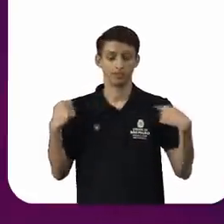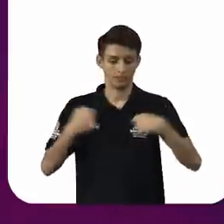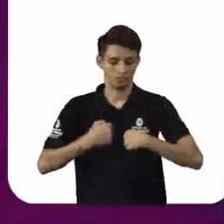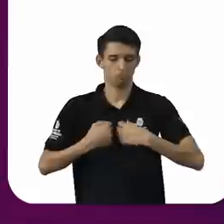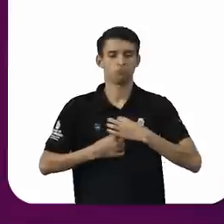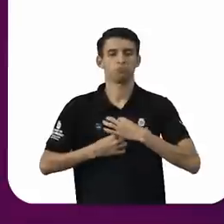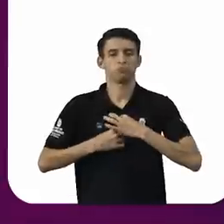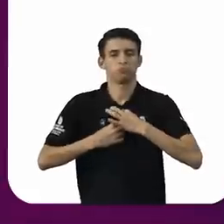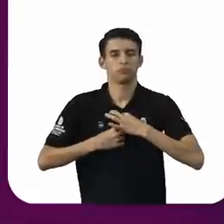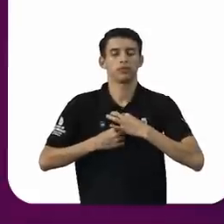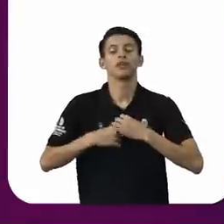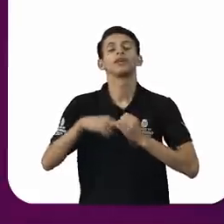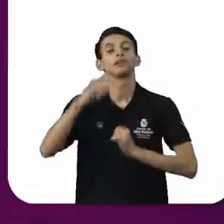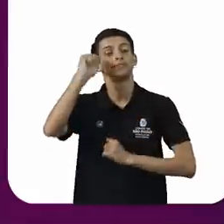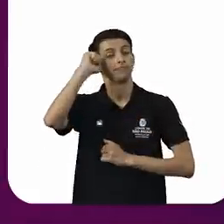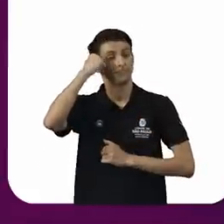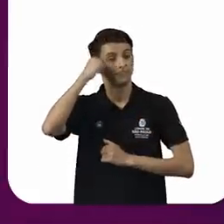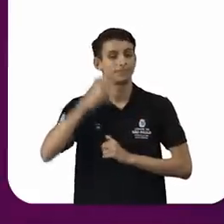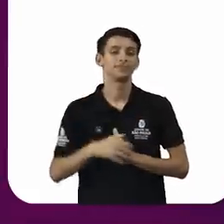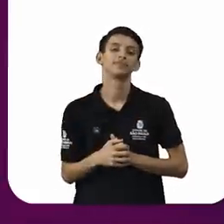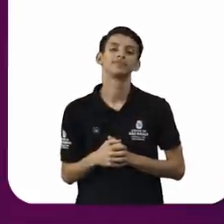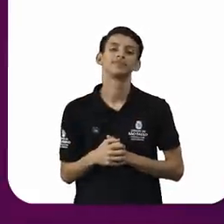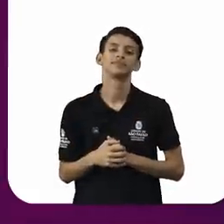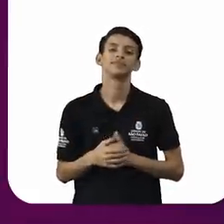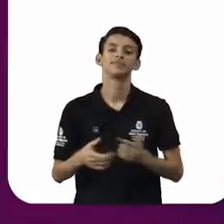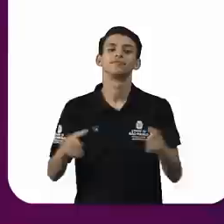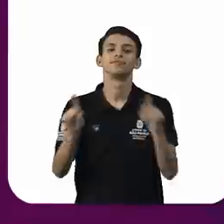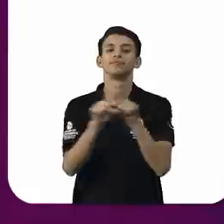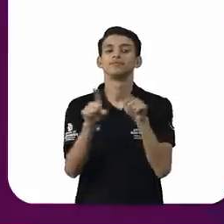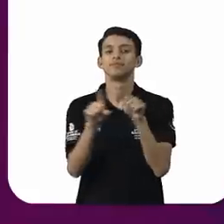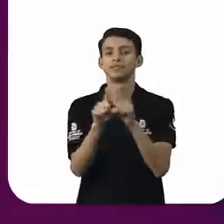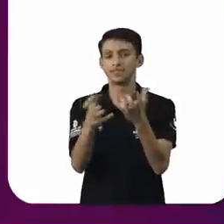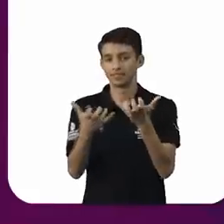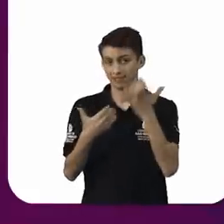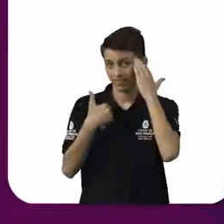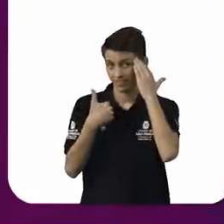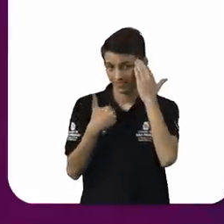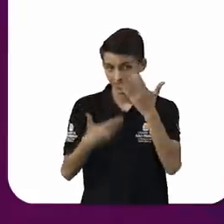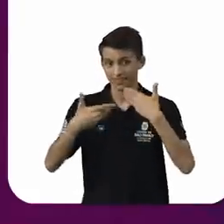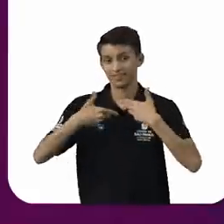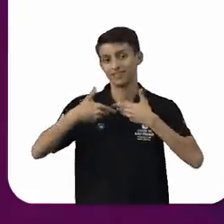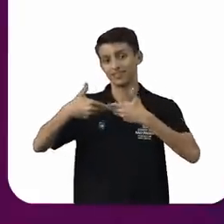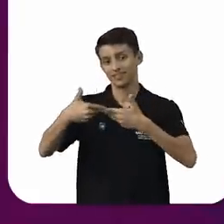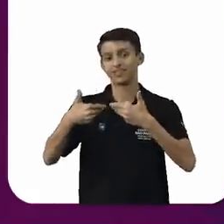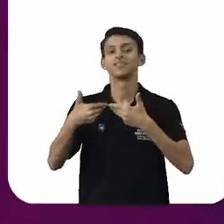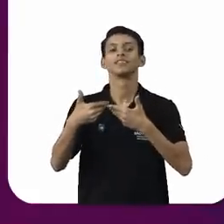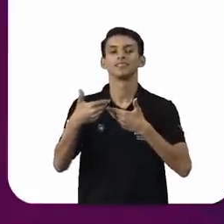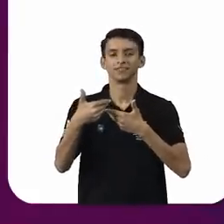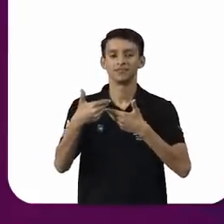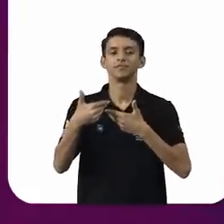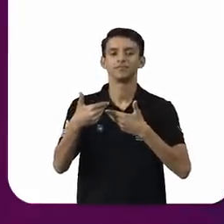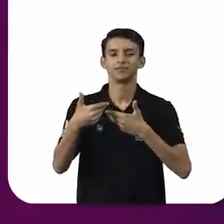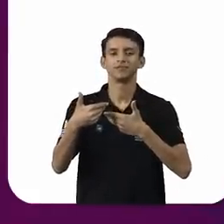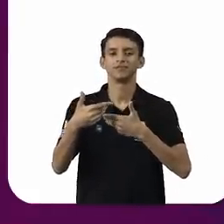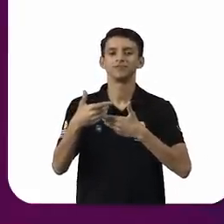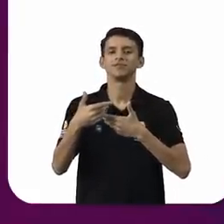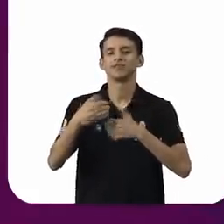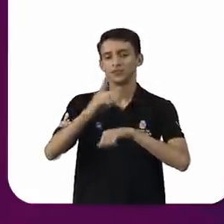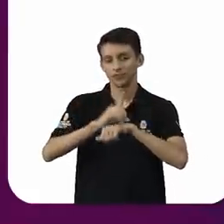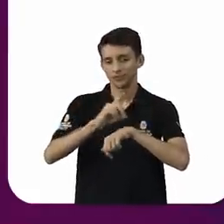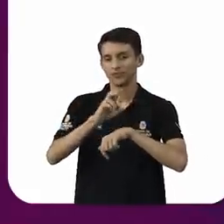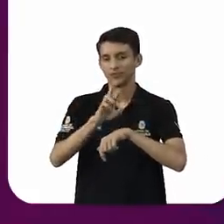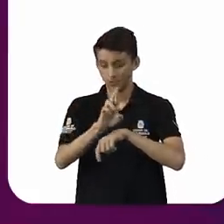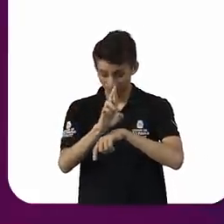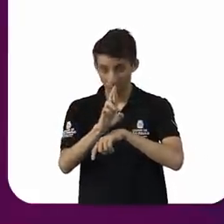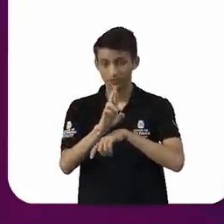pretas. Eu quero também agradecer o convite ao doutor Paulo Sérgio Galizia, presidente do